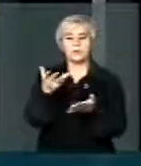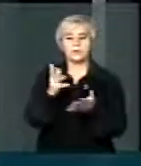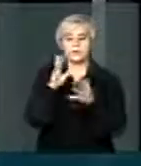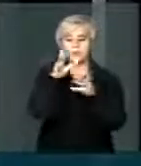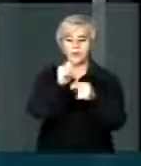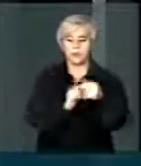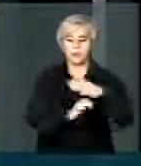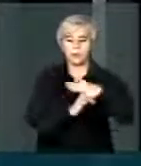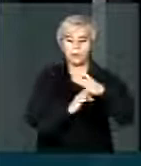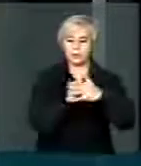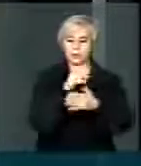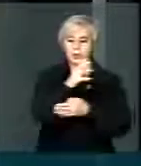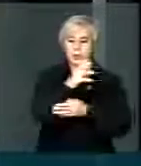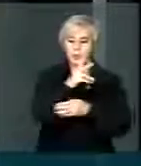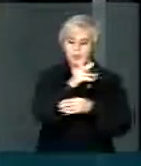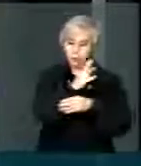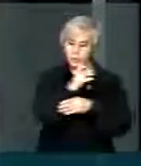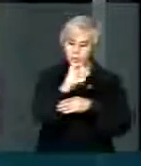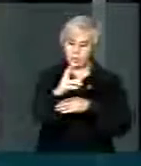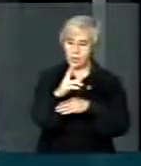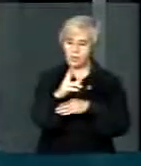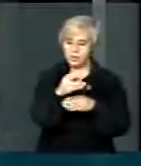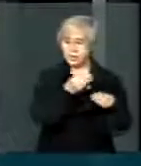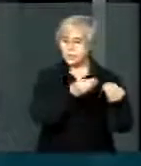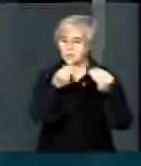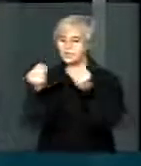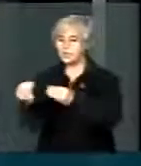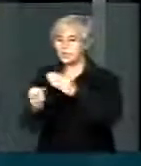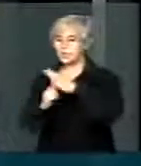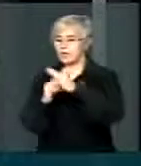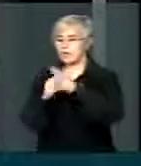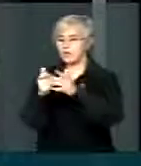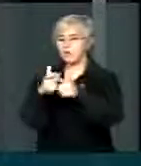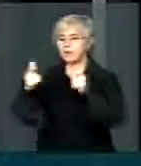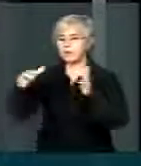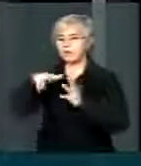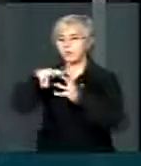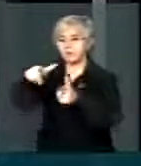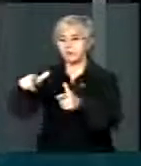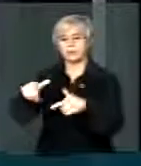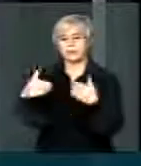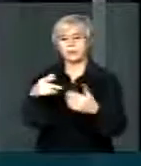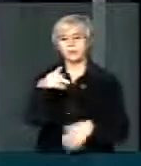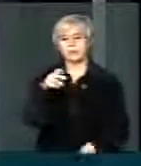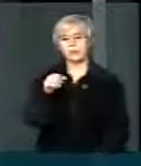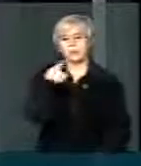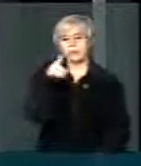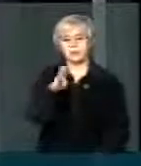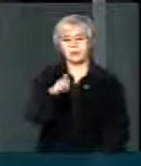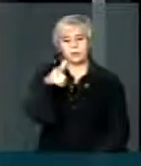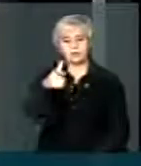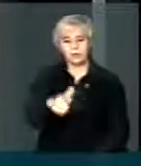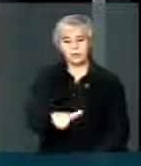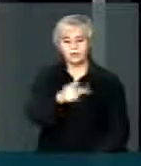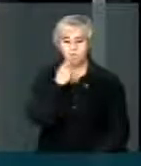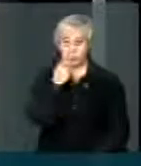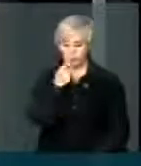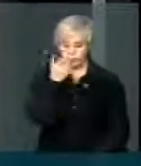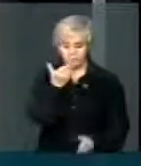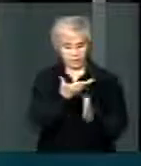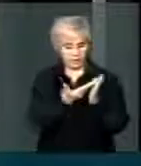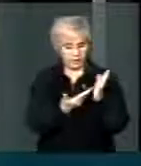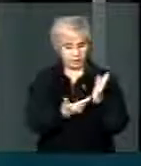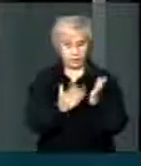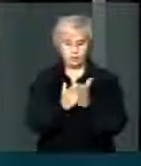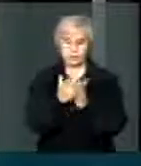Petrobras a grandes petroleiras internacionais. E o PSDB, mais uma vez, aqui pela palavra do senhor